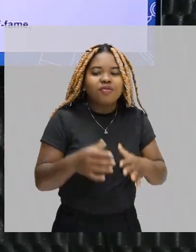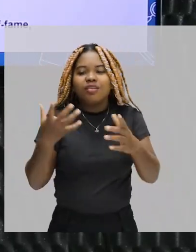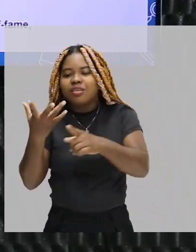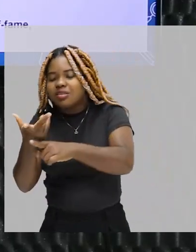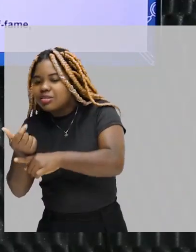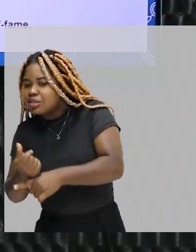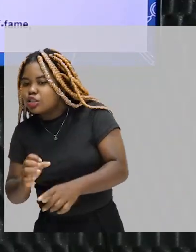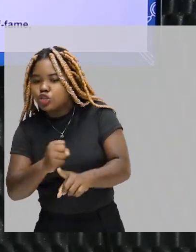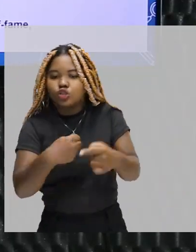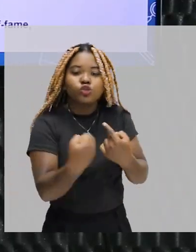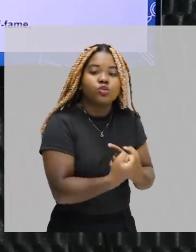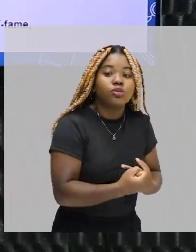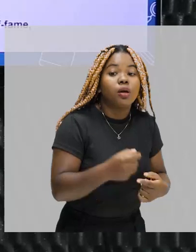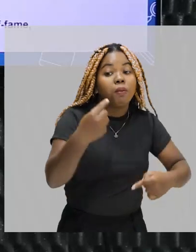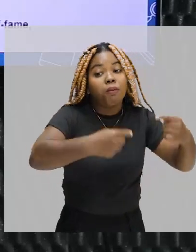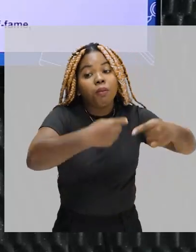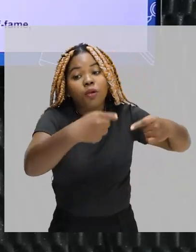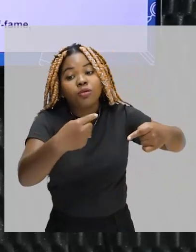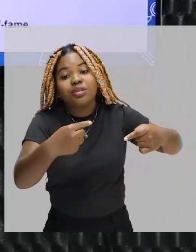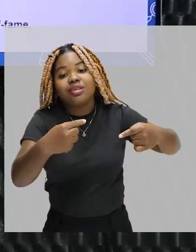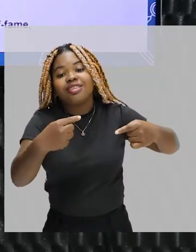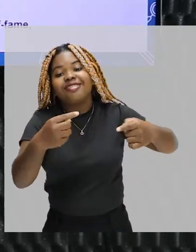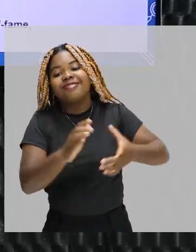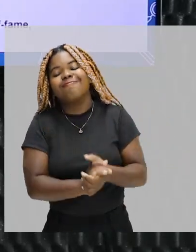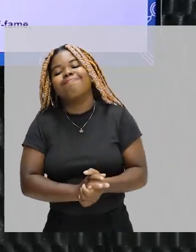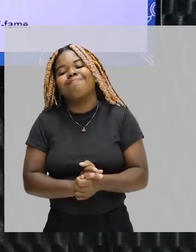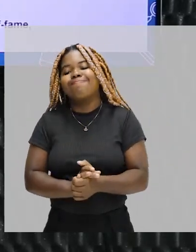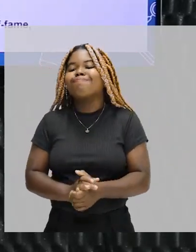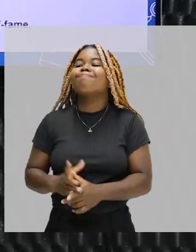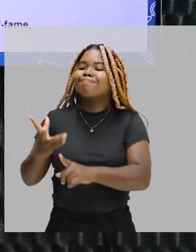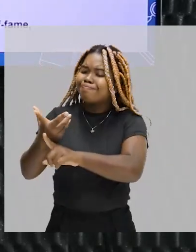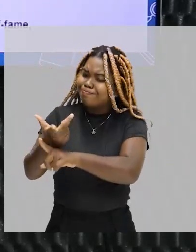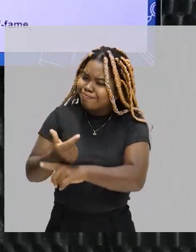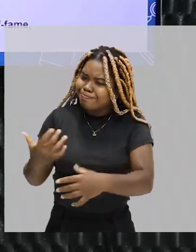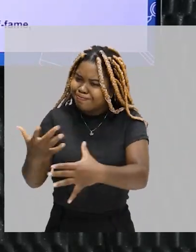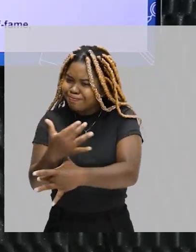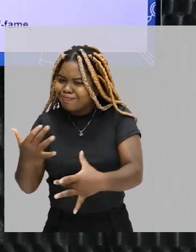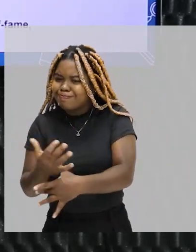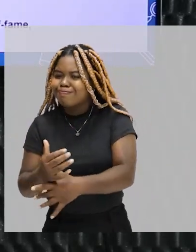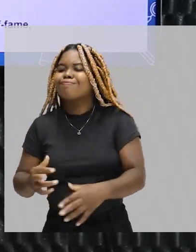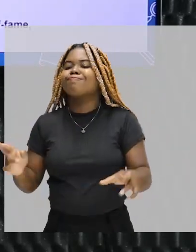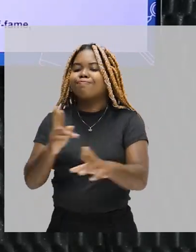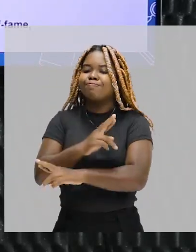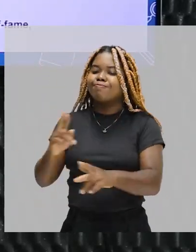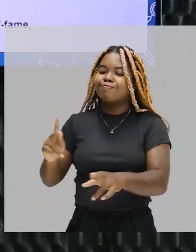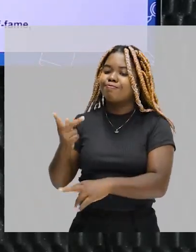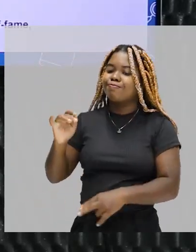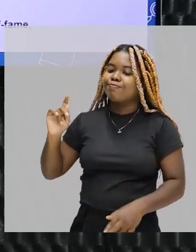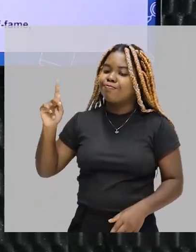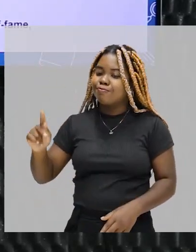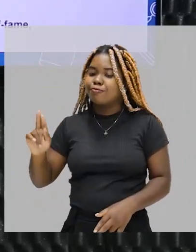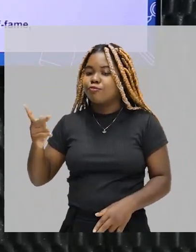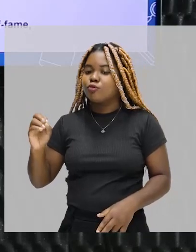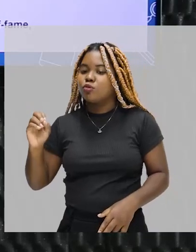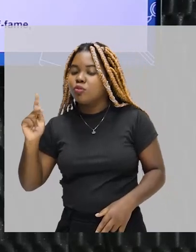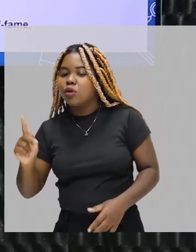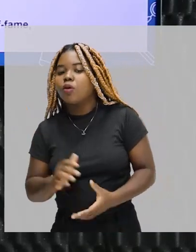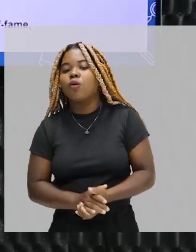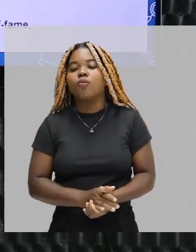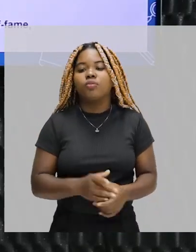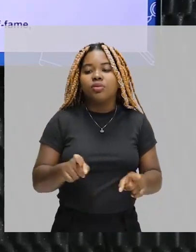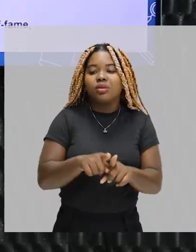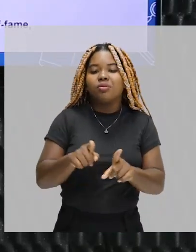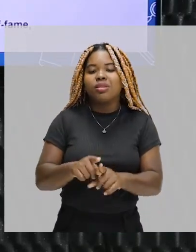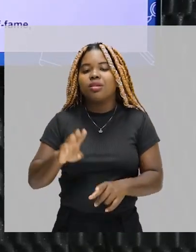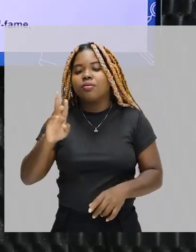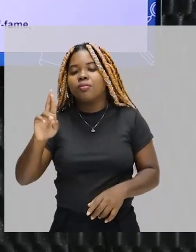políticas e culturais. A arte urbana faz parte do hip-hop. O grafite, o break, que a gente chama hoje de